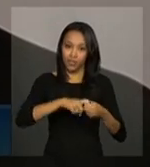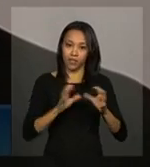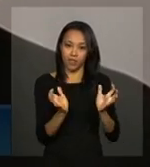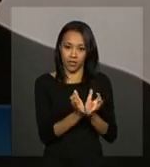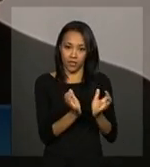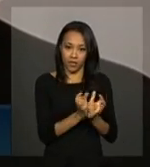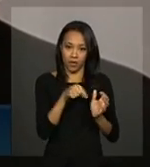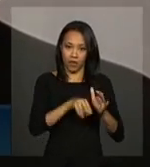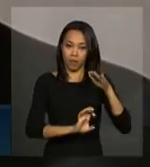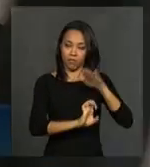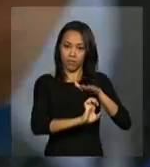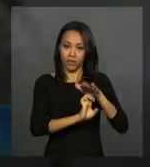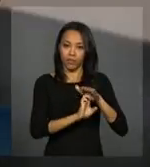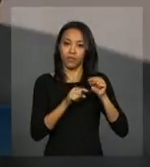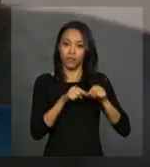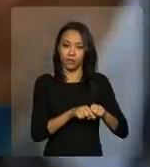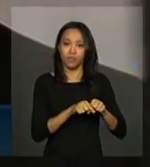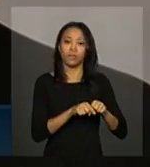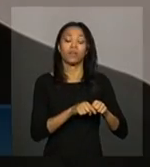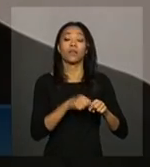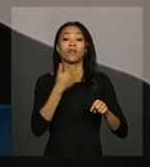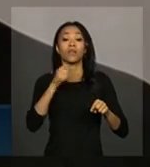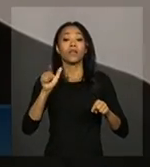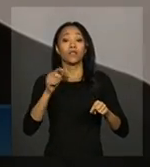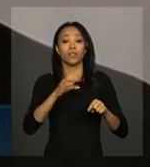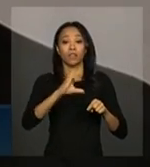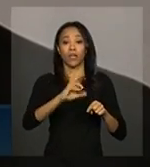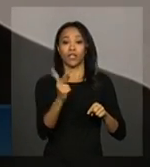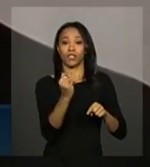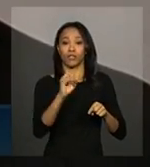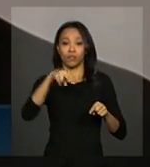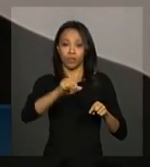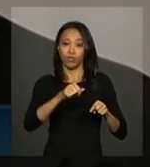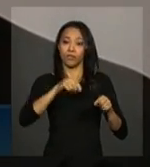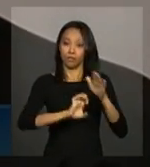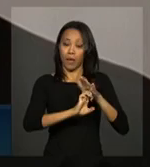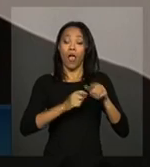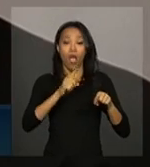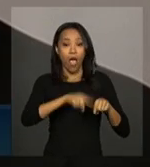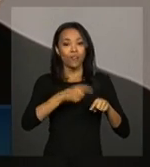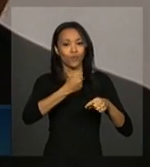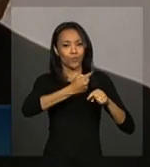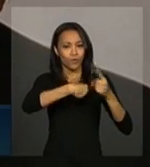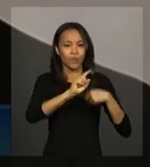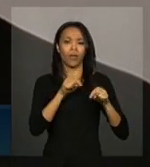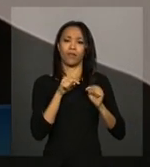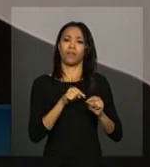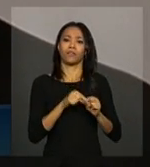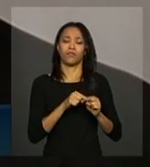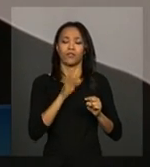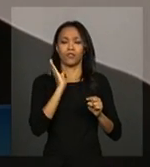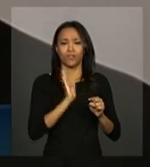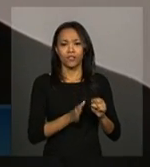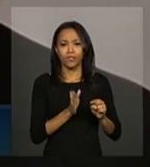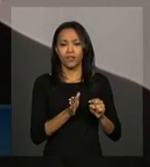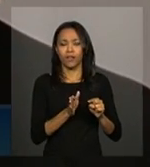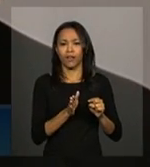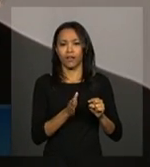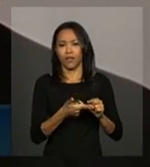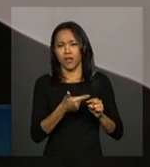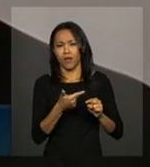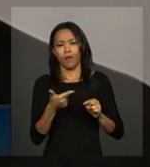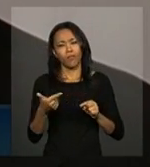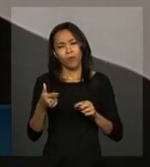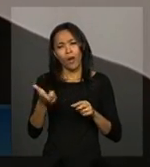Grid. É uma parceria de sucesso, que ela já tinha até começado numa obra